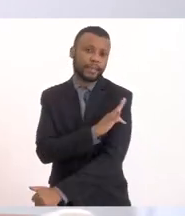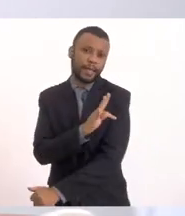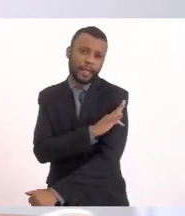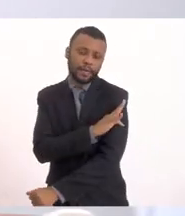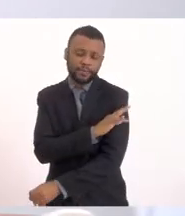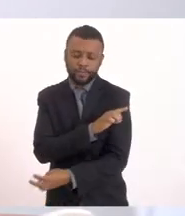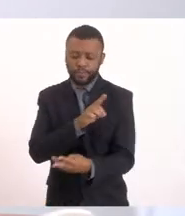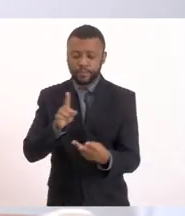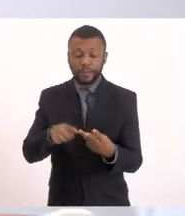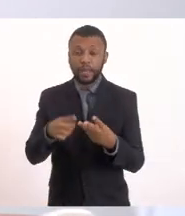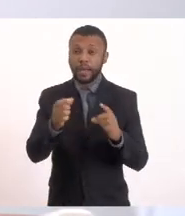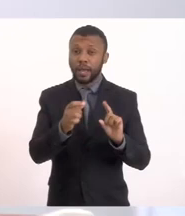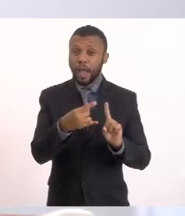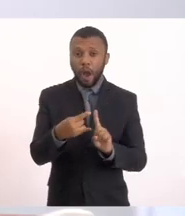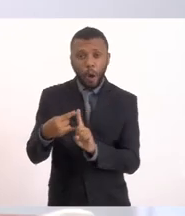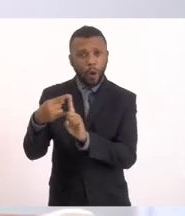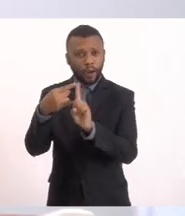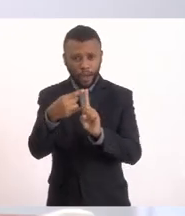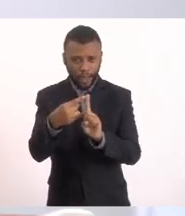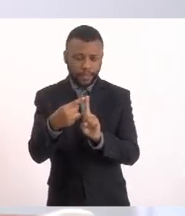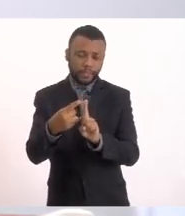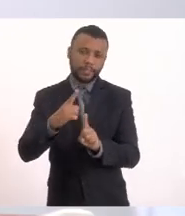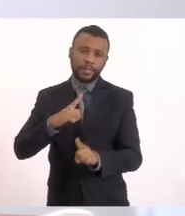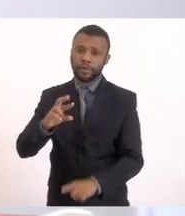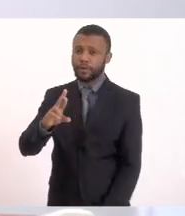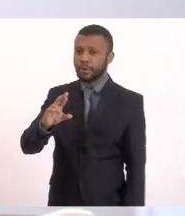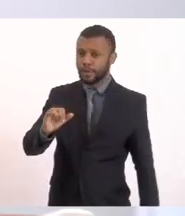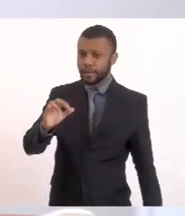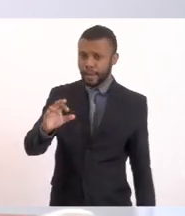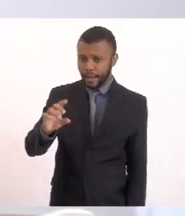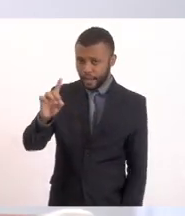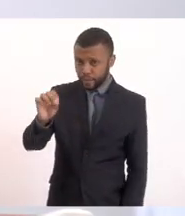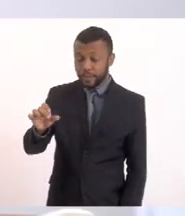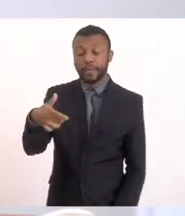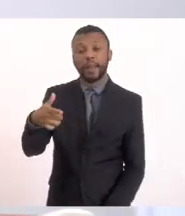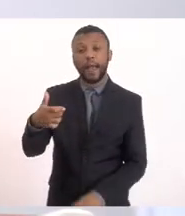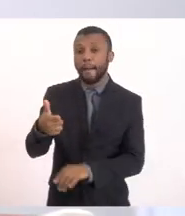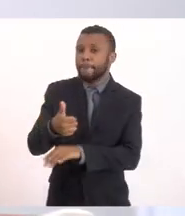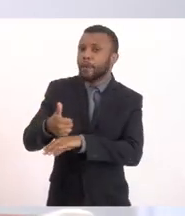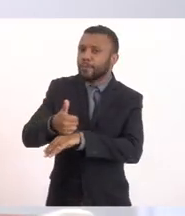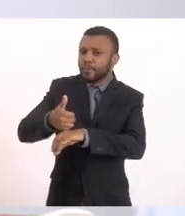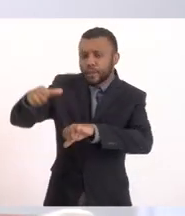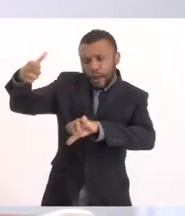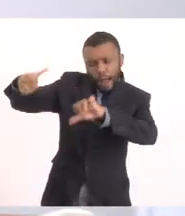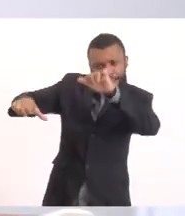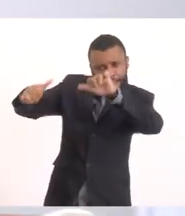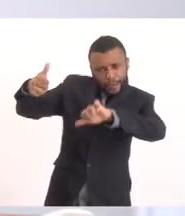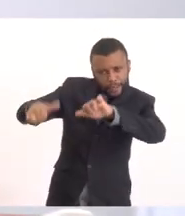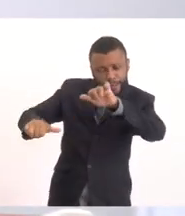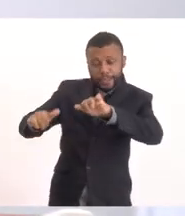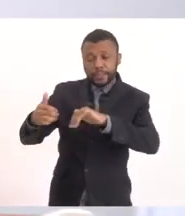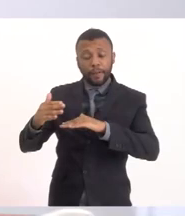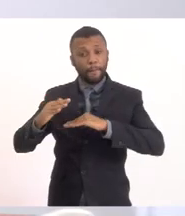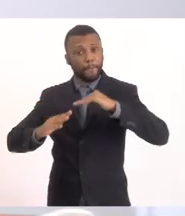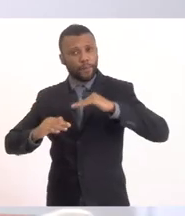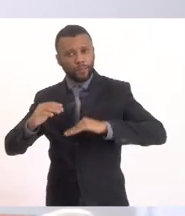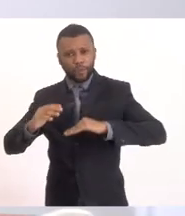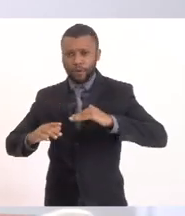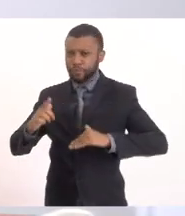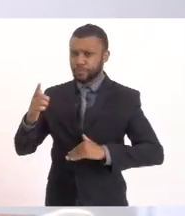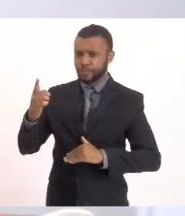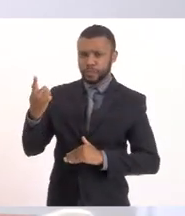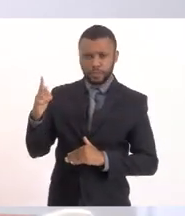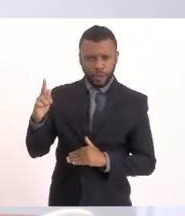o Ricardo Voivodic, que é analista ambiental do INEA, geógrafo e conhece bem a situação dos sistemas lagunares,